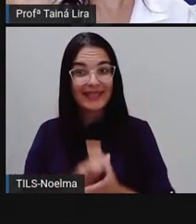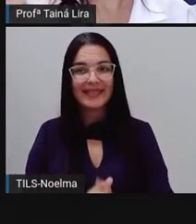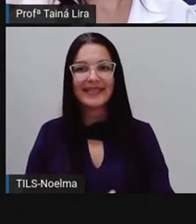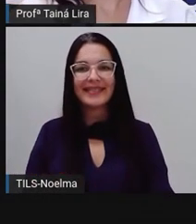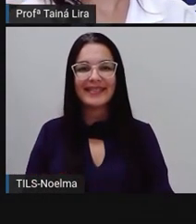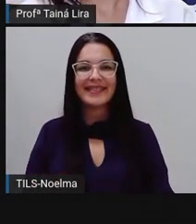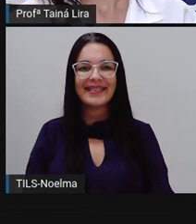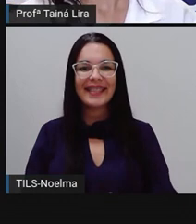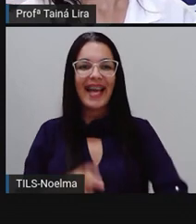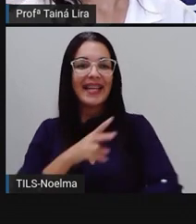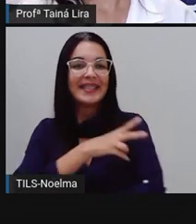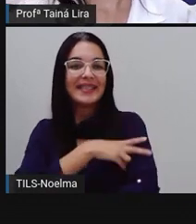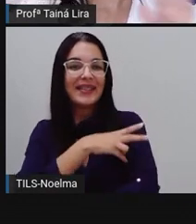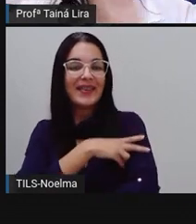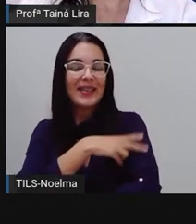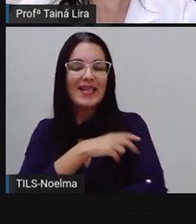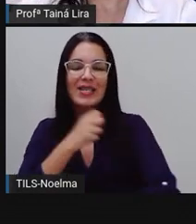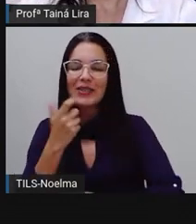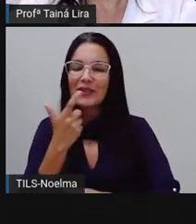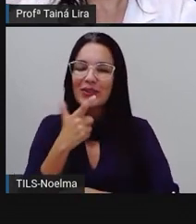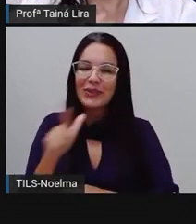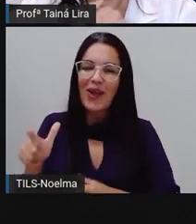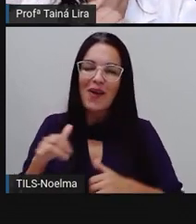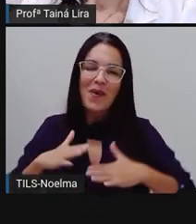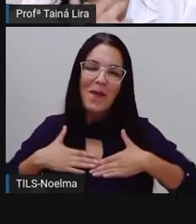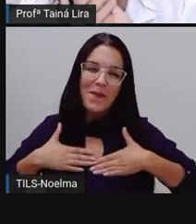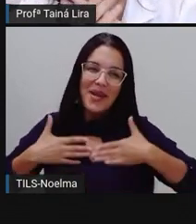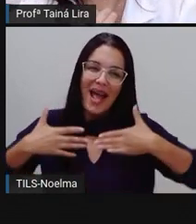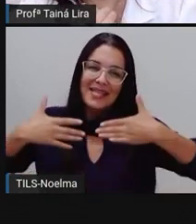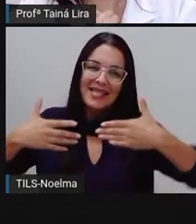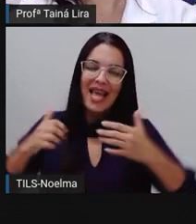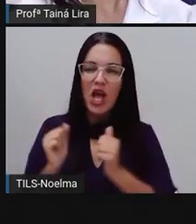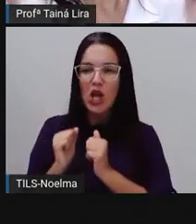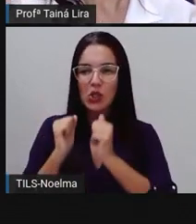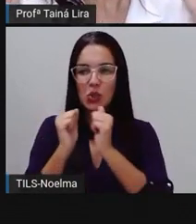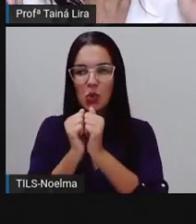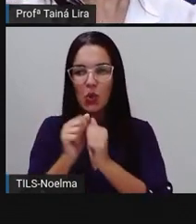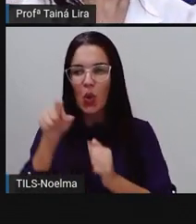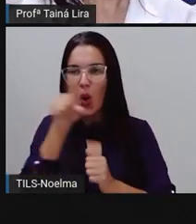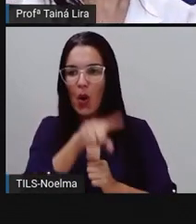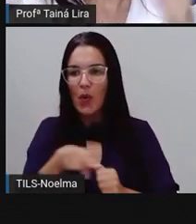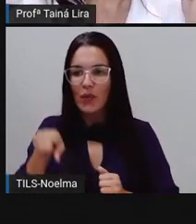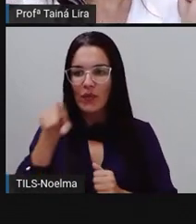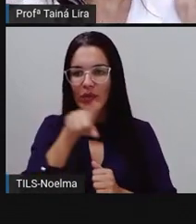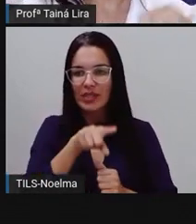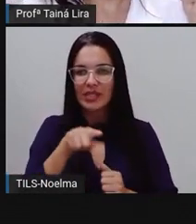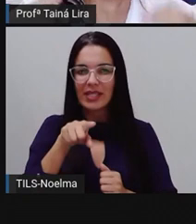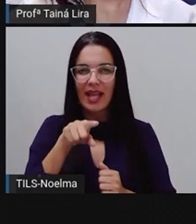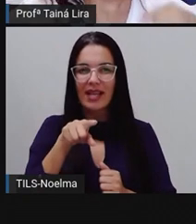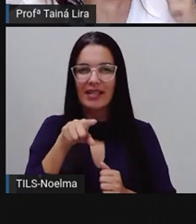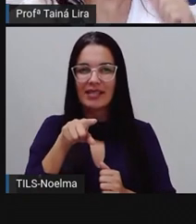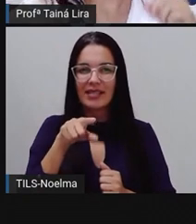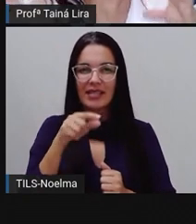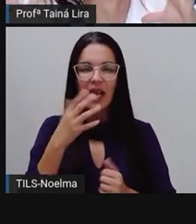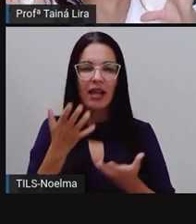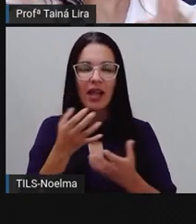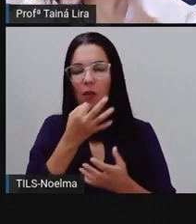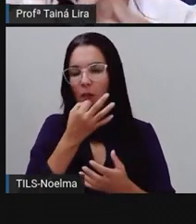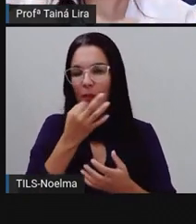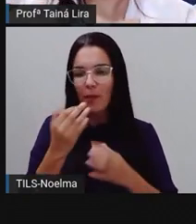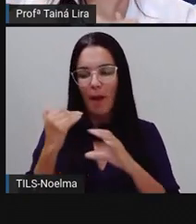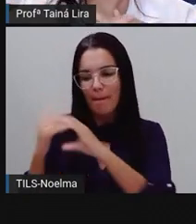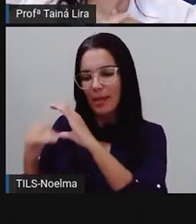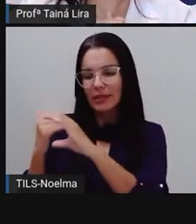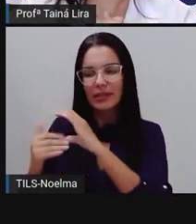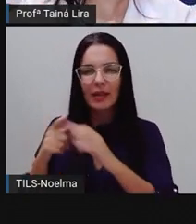Segundo ano, mais uma vez, foi um prazer estar aqui com vocês, tá bom? Me conta depois, coloca nos comentários se vocês já estão